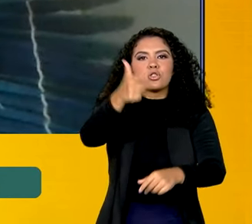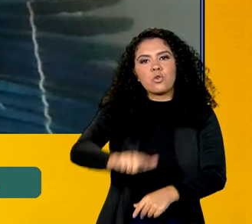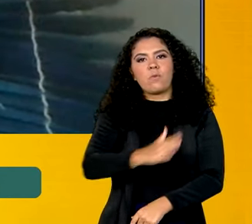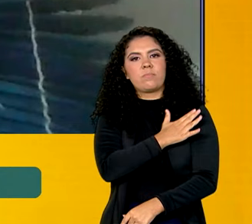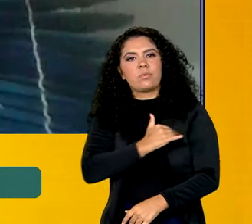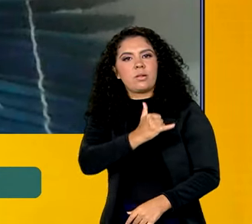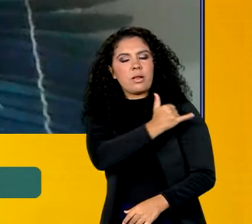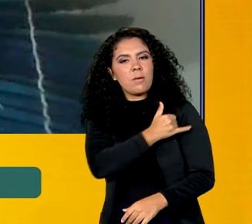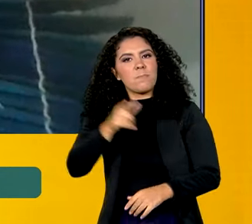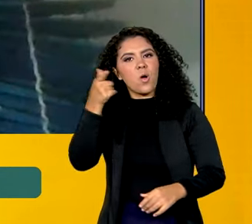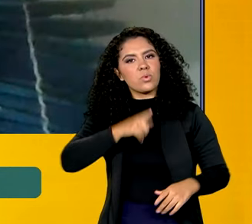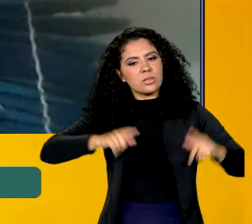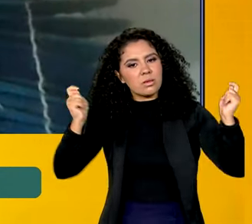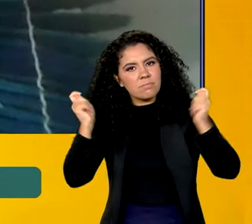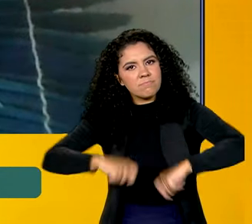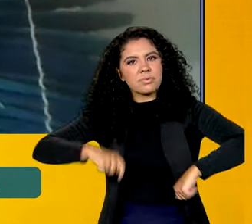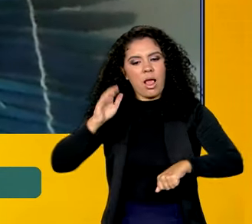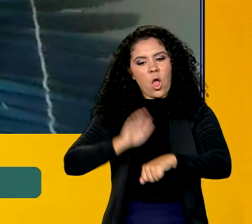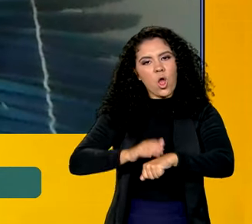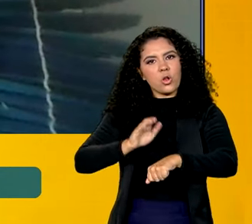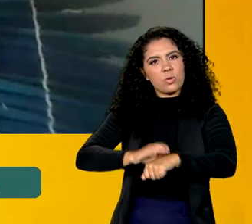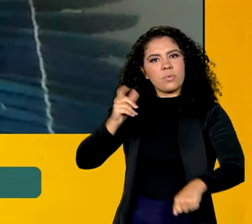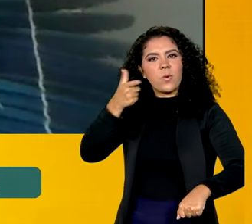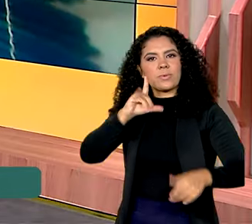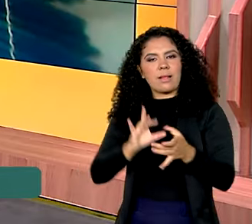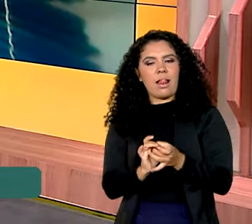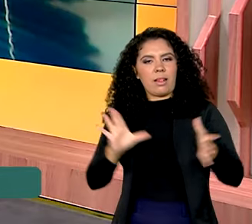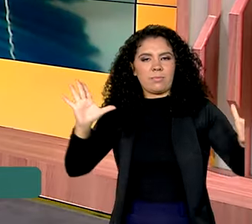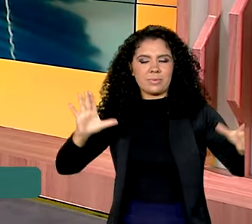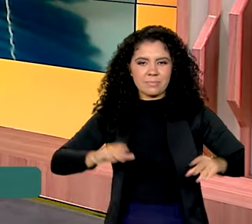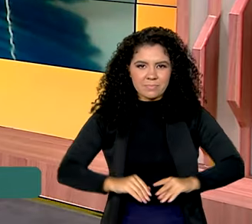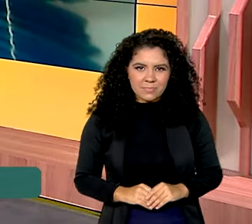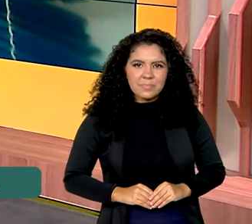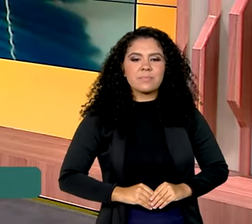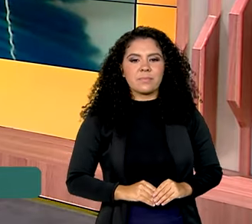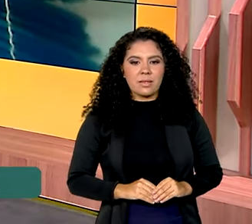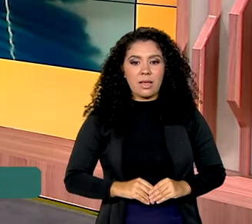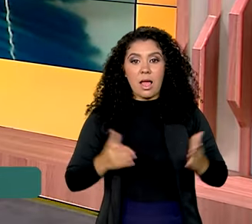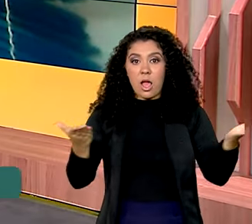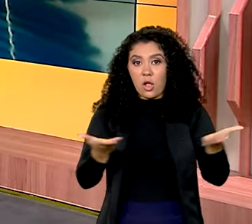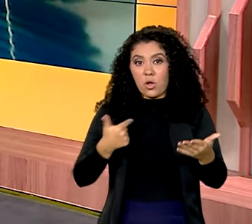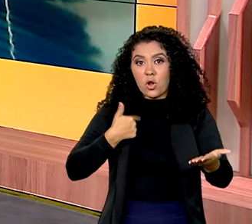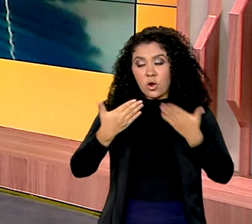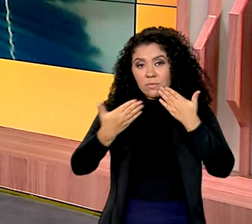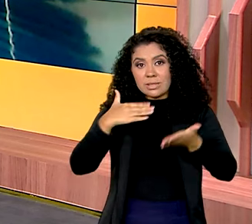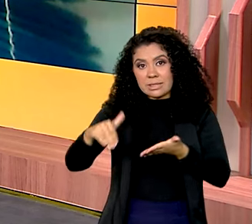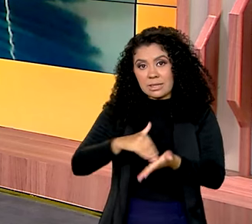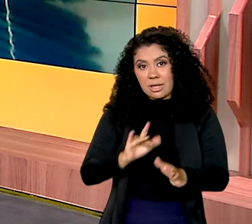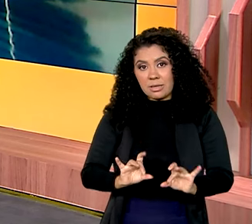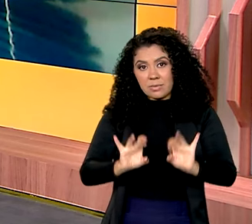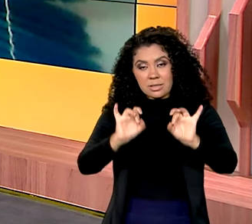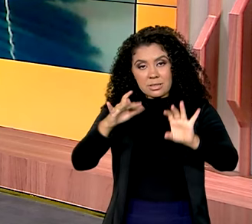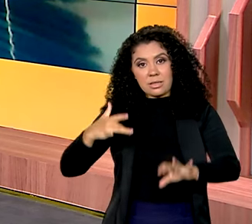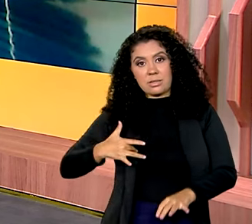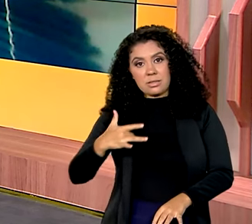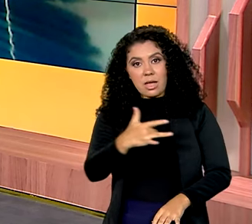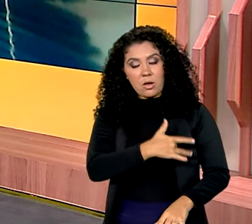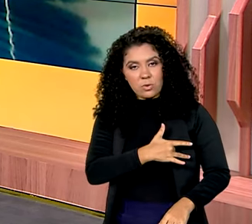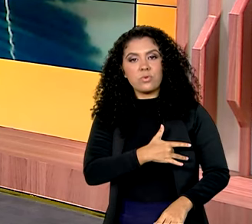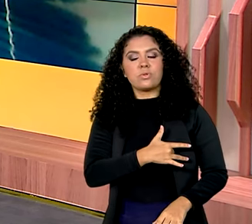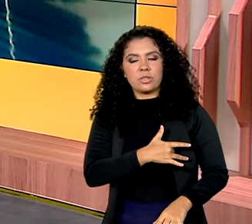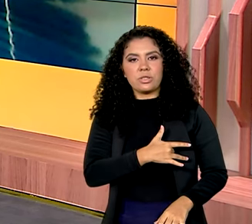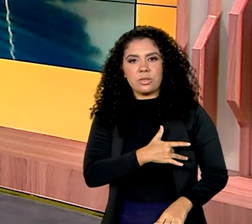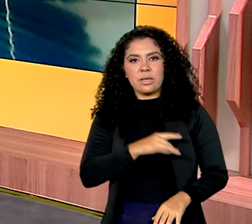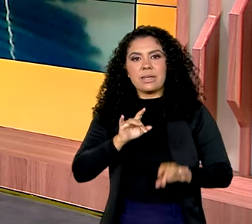sobretudo, a sua autonomia e a sua liberdade. Ok, eu conversei com o secretário especial de saúde indígena, Weib